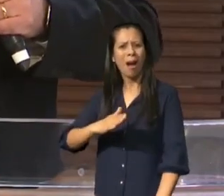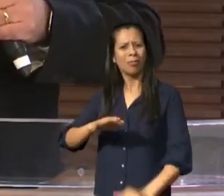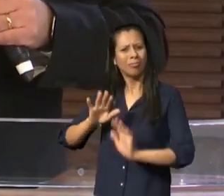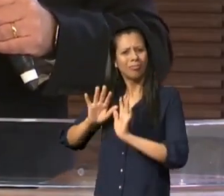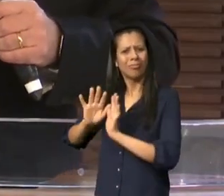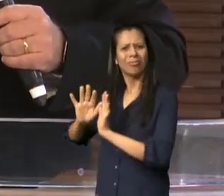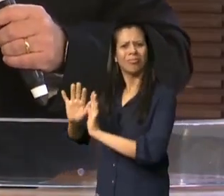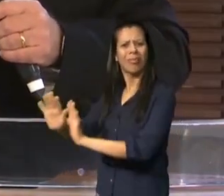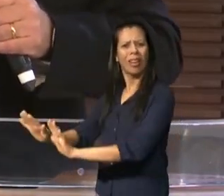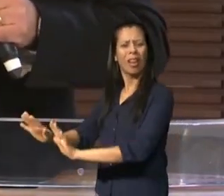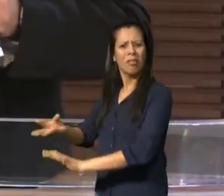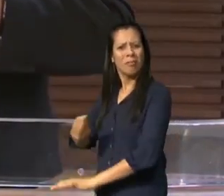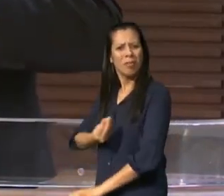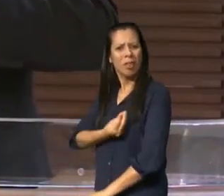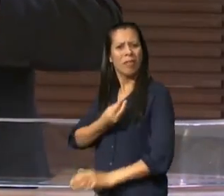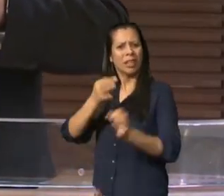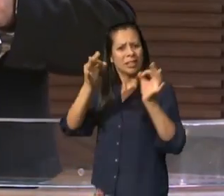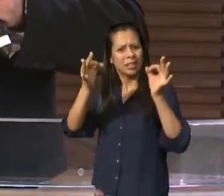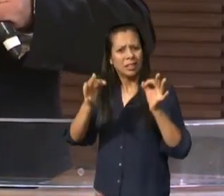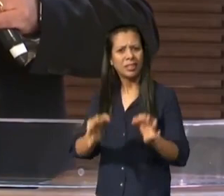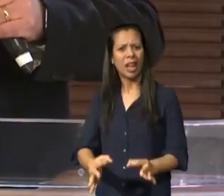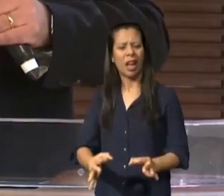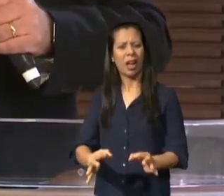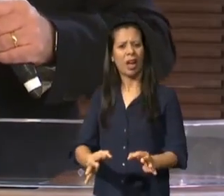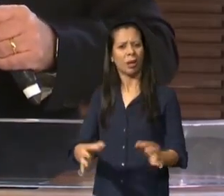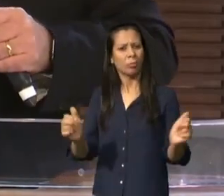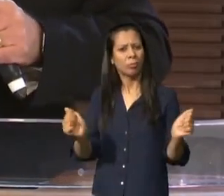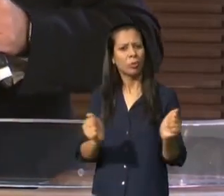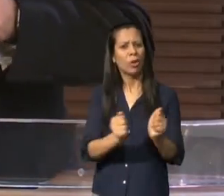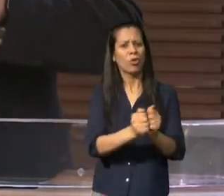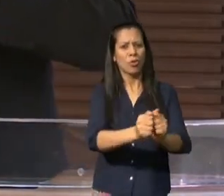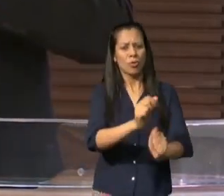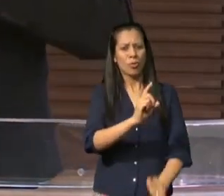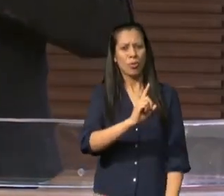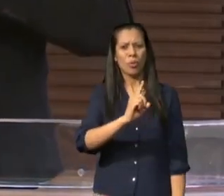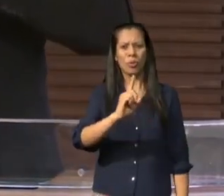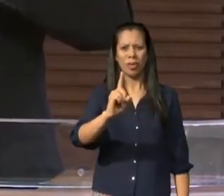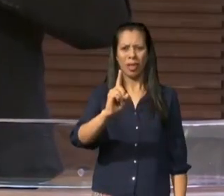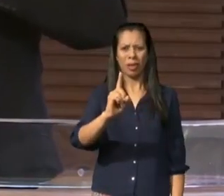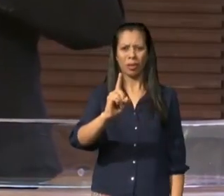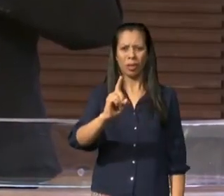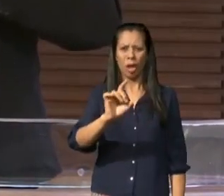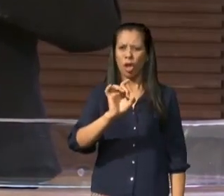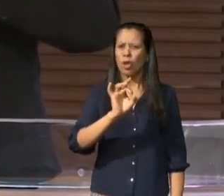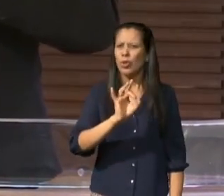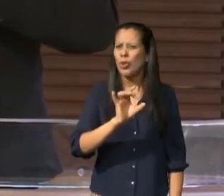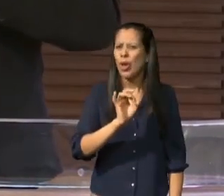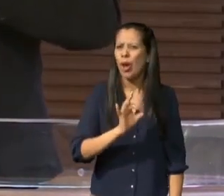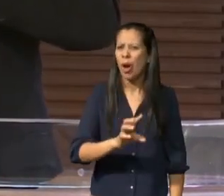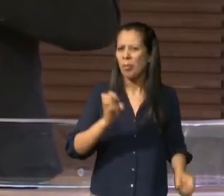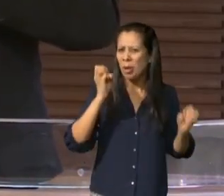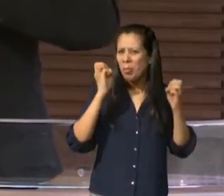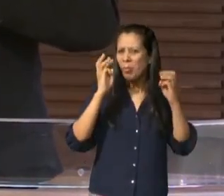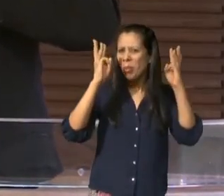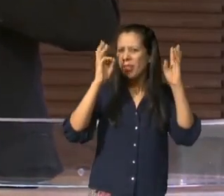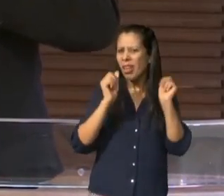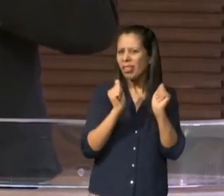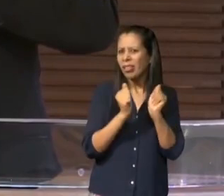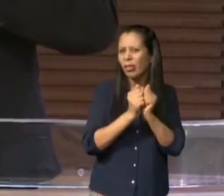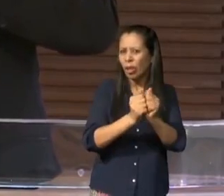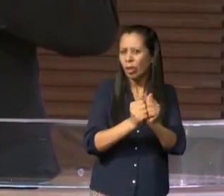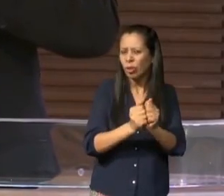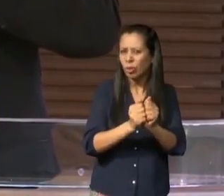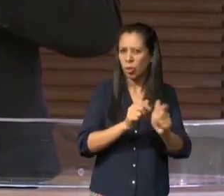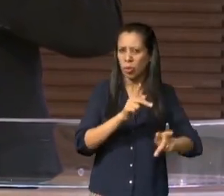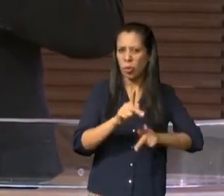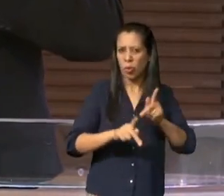o que era certo e correto apenas porque estavam sendo observados e vigiados mas lá no interior ainda era alimentada as